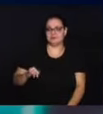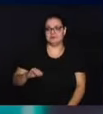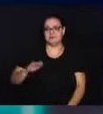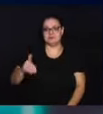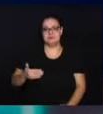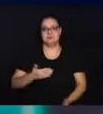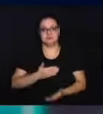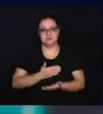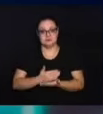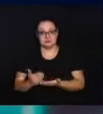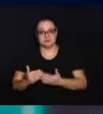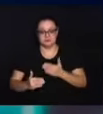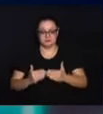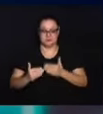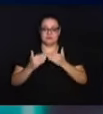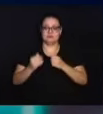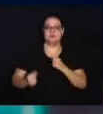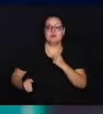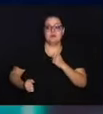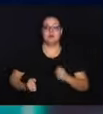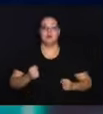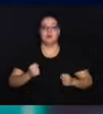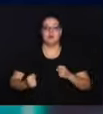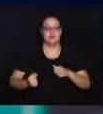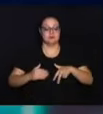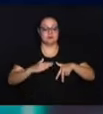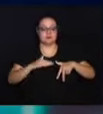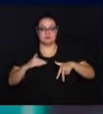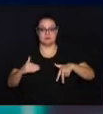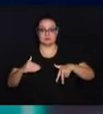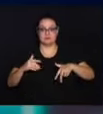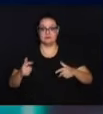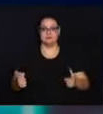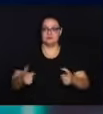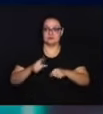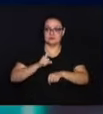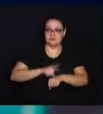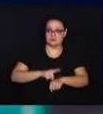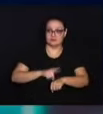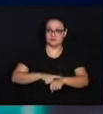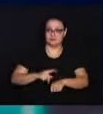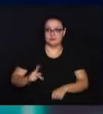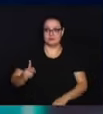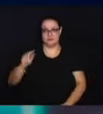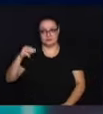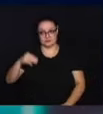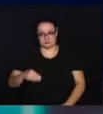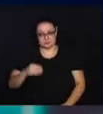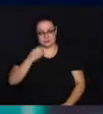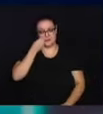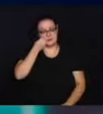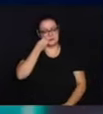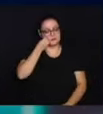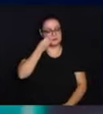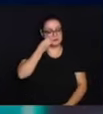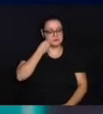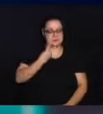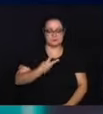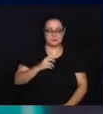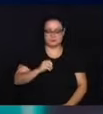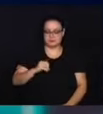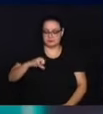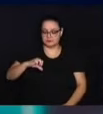quando começou a evoluir na corrida e a se destacar, diminuindo seu tempo por quilômetro. Em